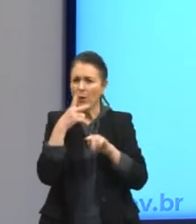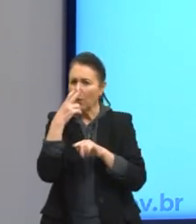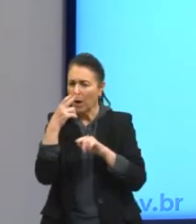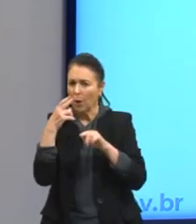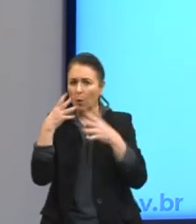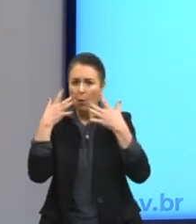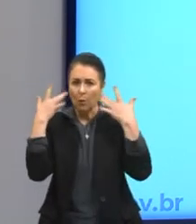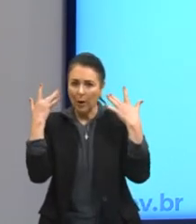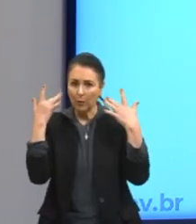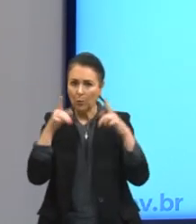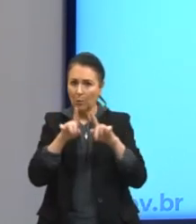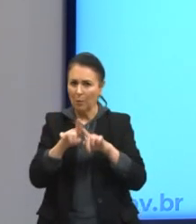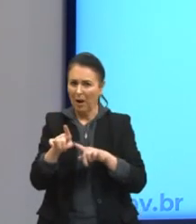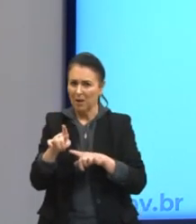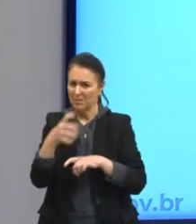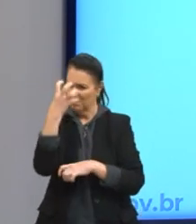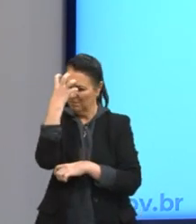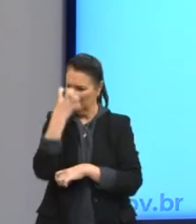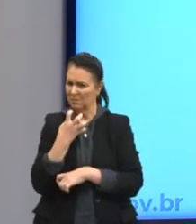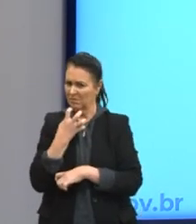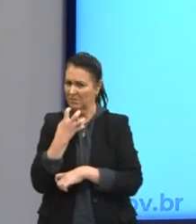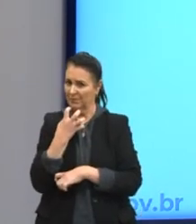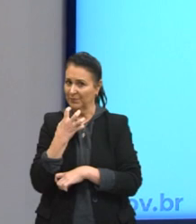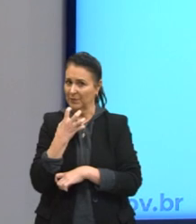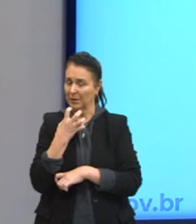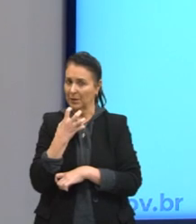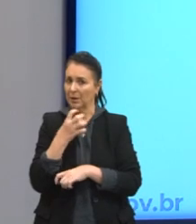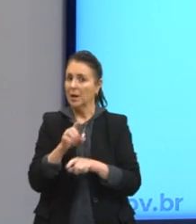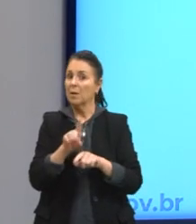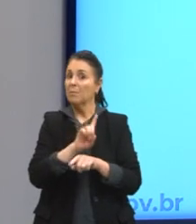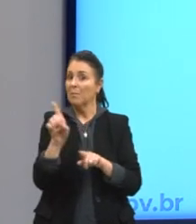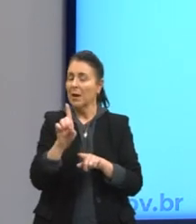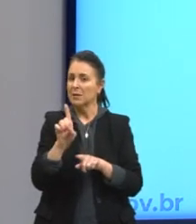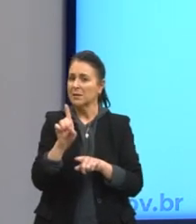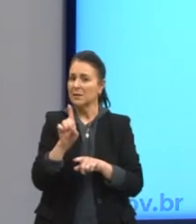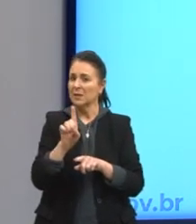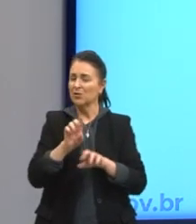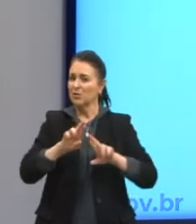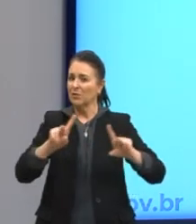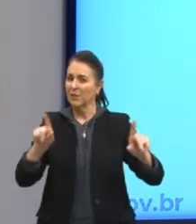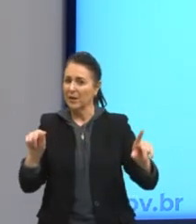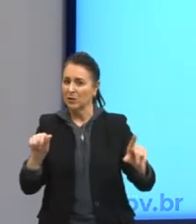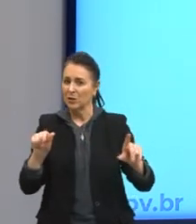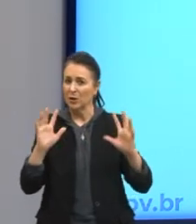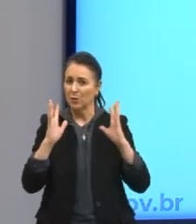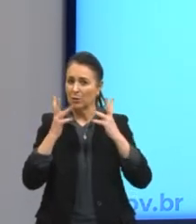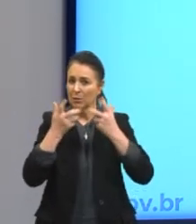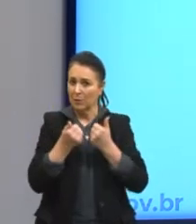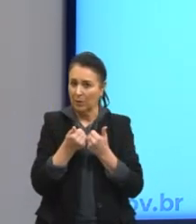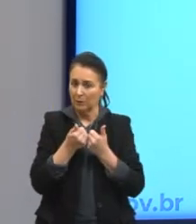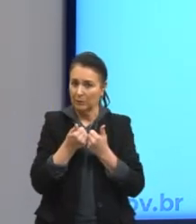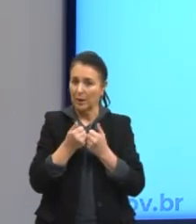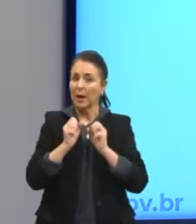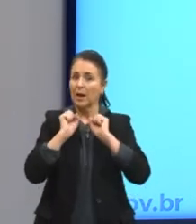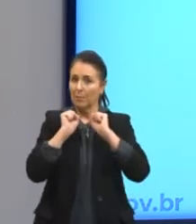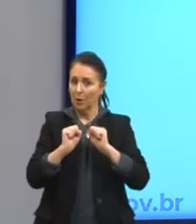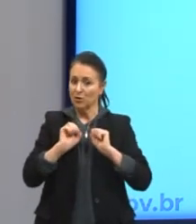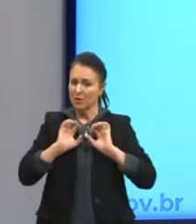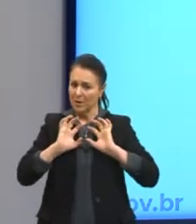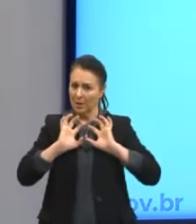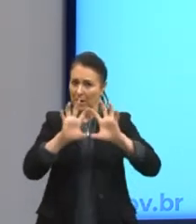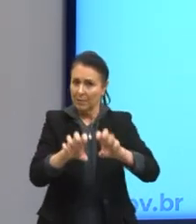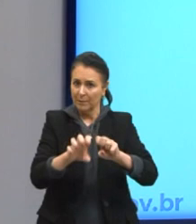Sim, agressiva, como jamais o ouriço. Do agressivo capaz de bote, de salto.